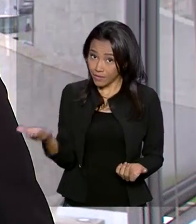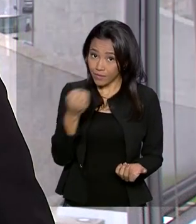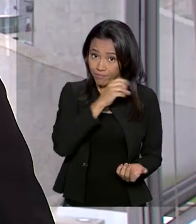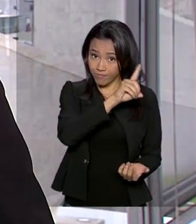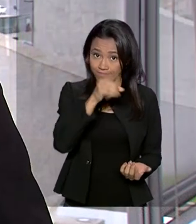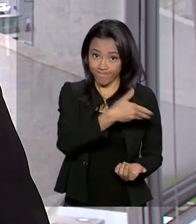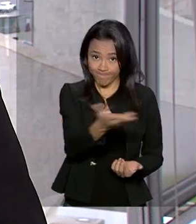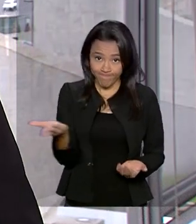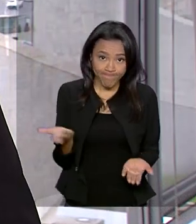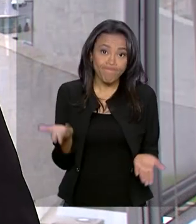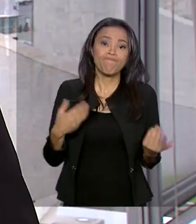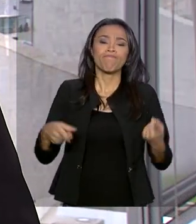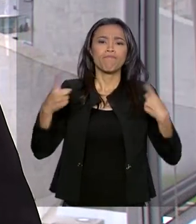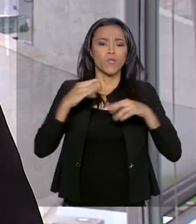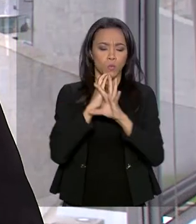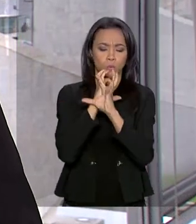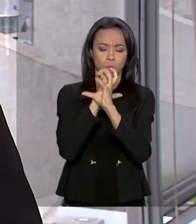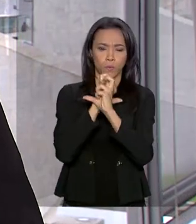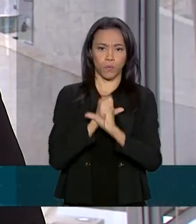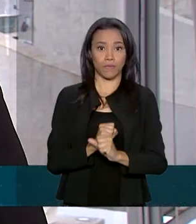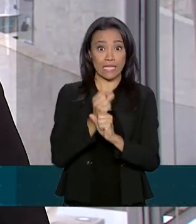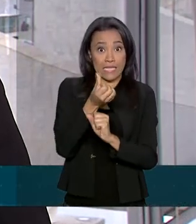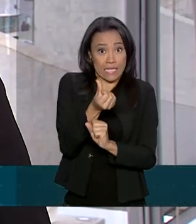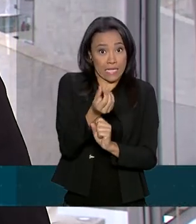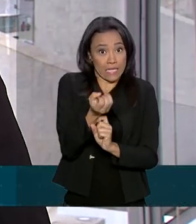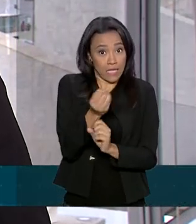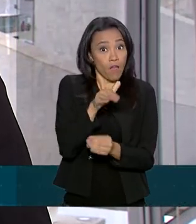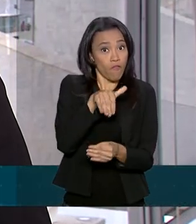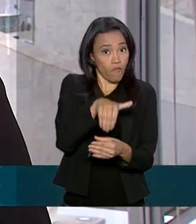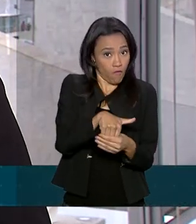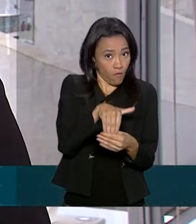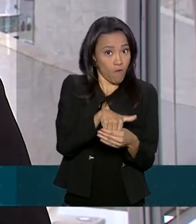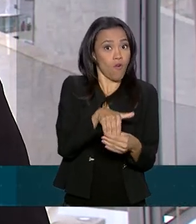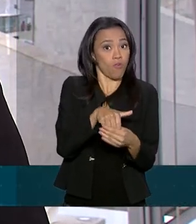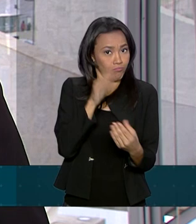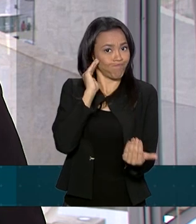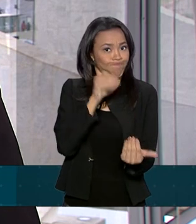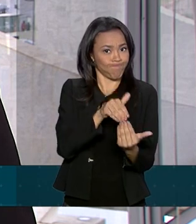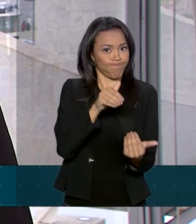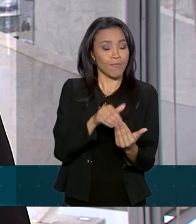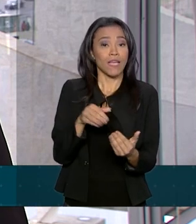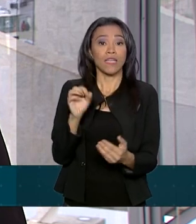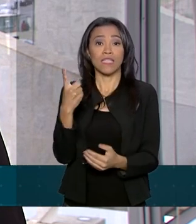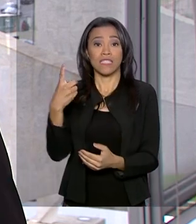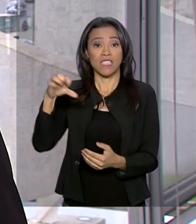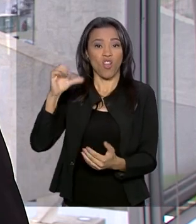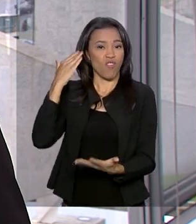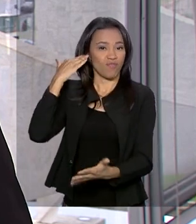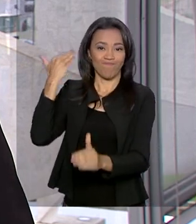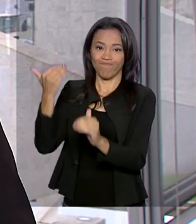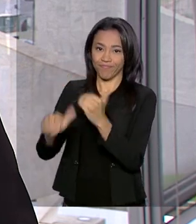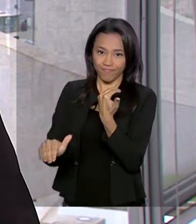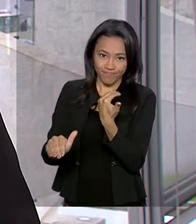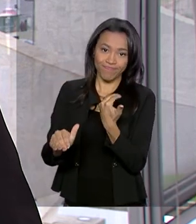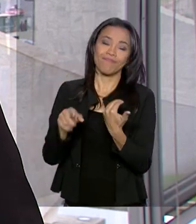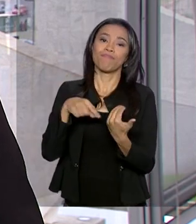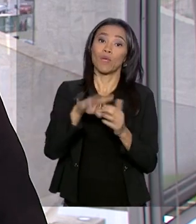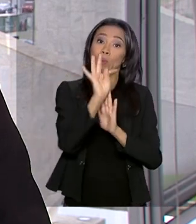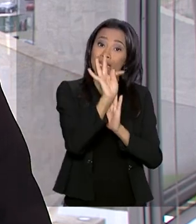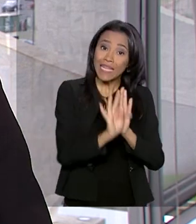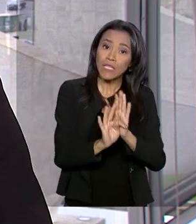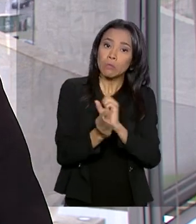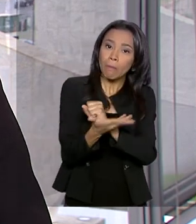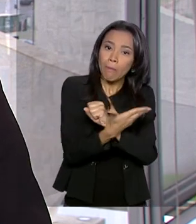Olha, foram 60 votos favoráveis e 19 contrários à aprovação do texto base da nova Previdência. Agora